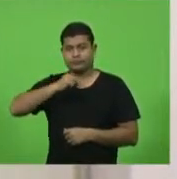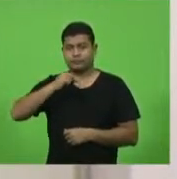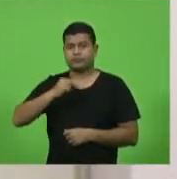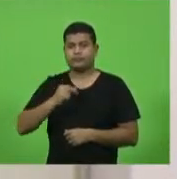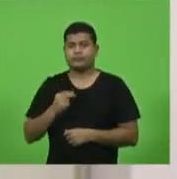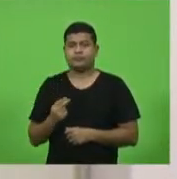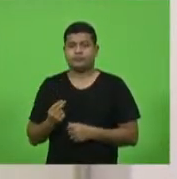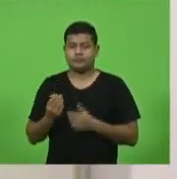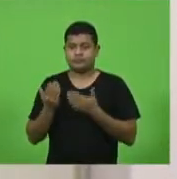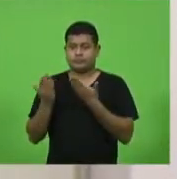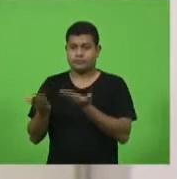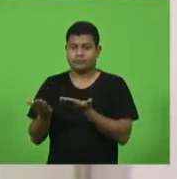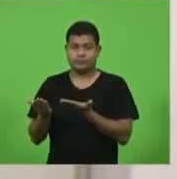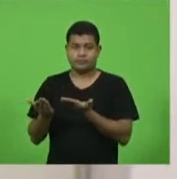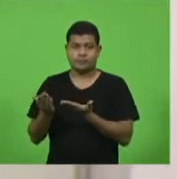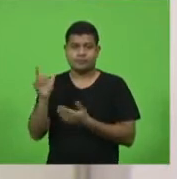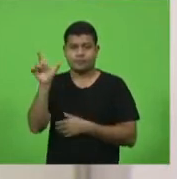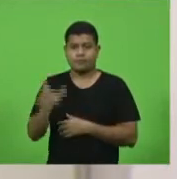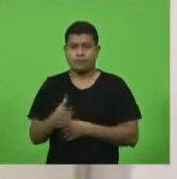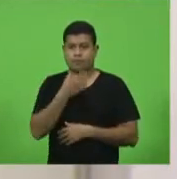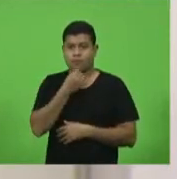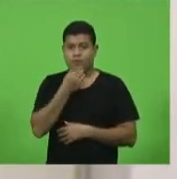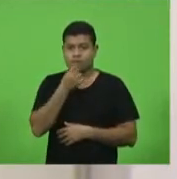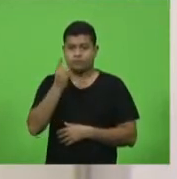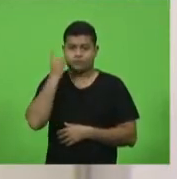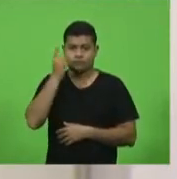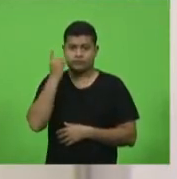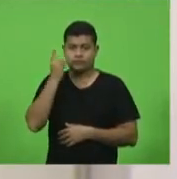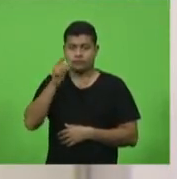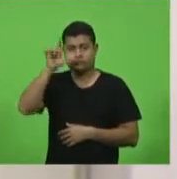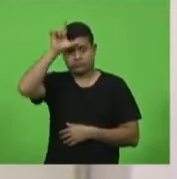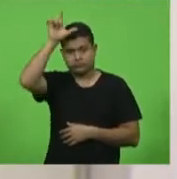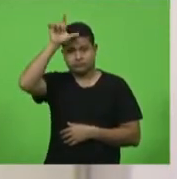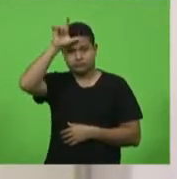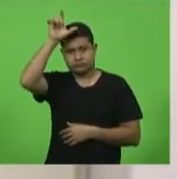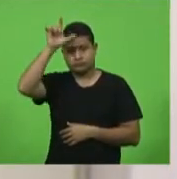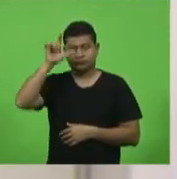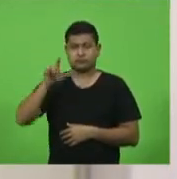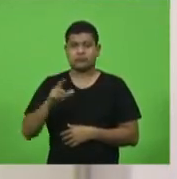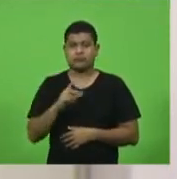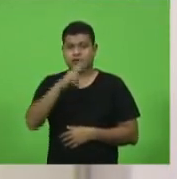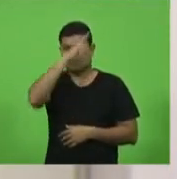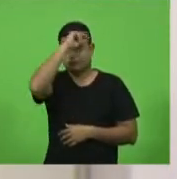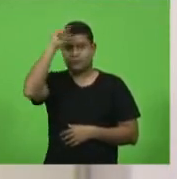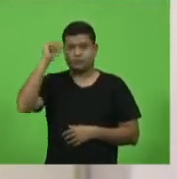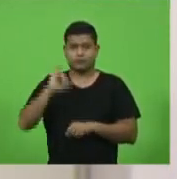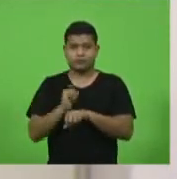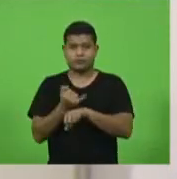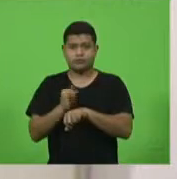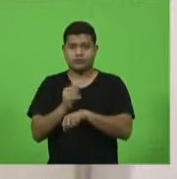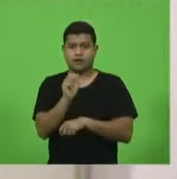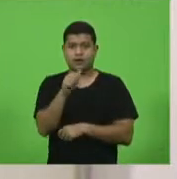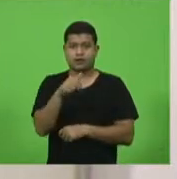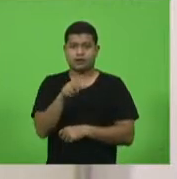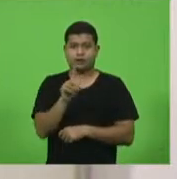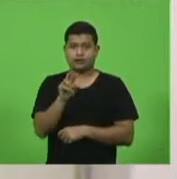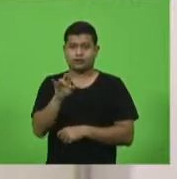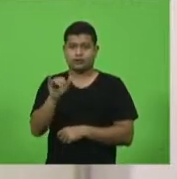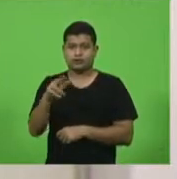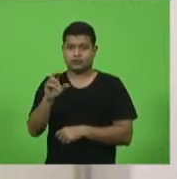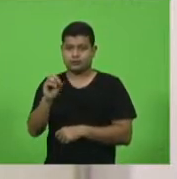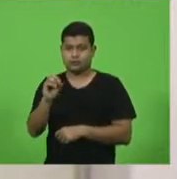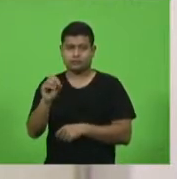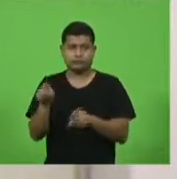Excelentíssimo senhor, deputado estadual Sargento Lima. Excelentíssimo senhor prefeito de Joinville, Adriano Silva. Excelentíssimo senhor